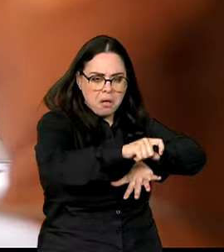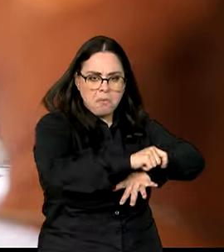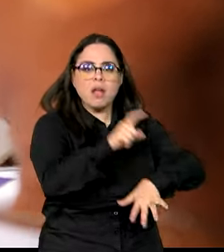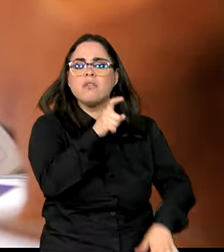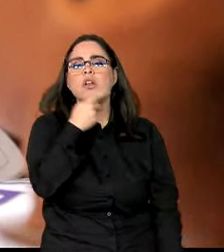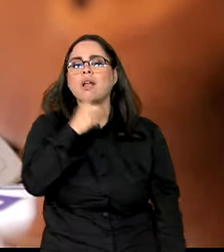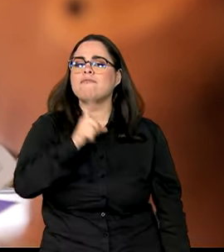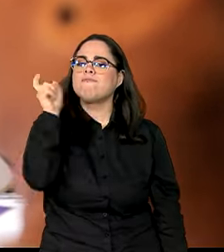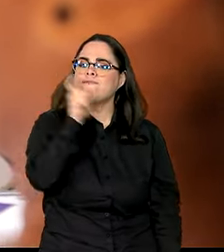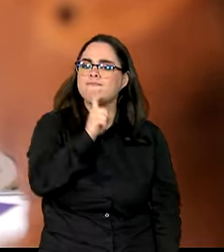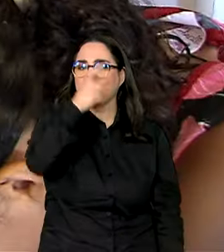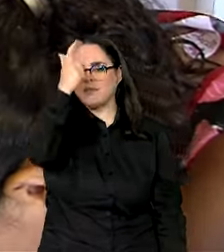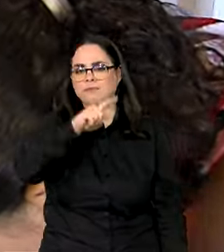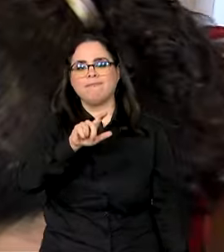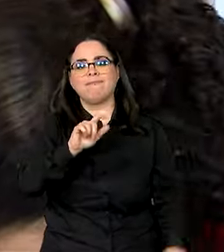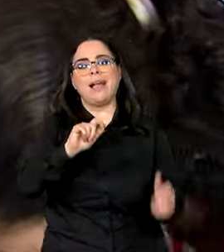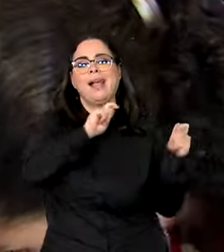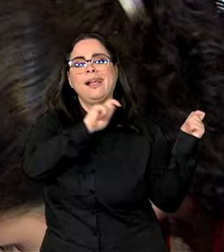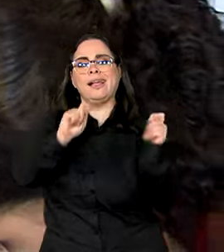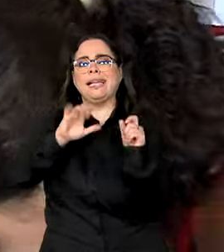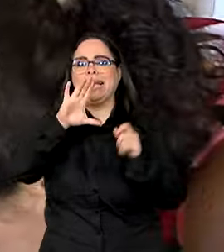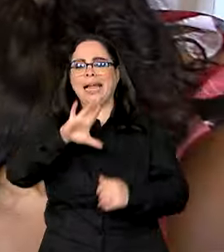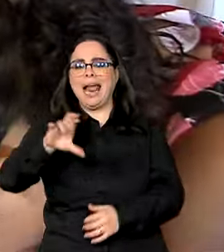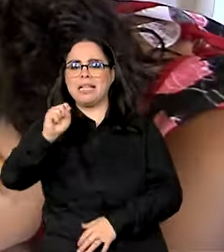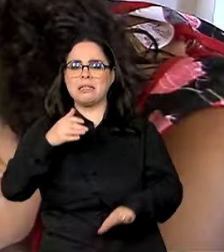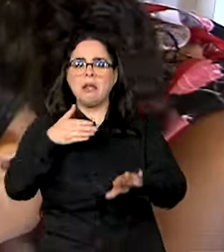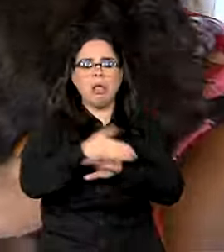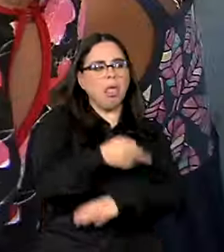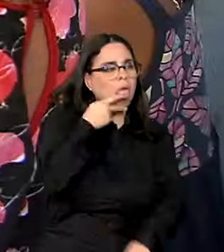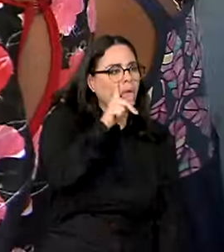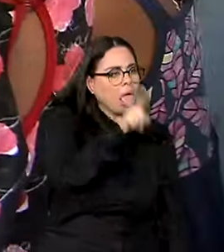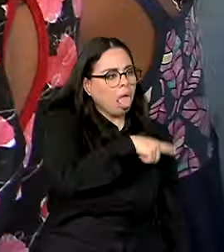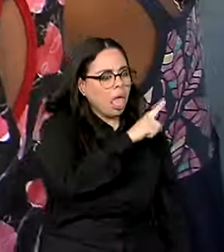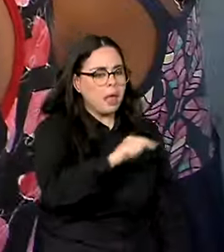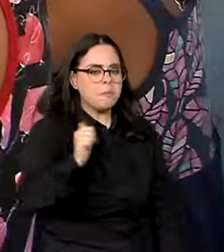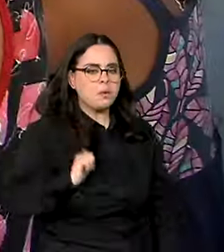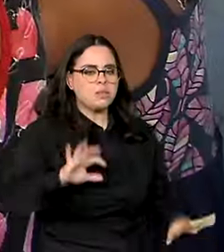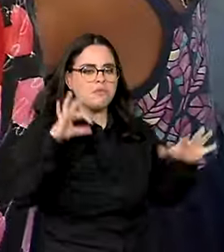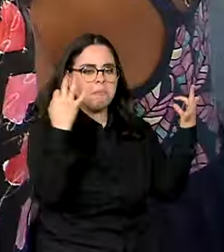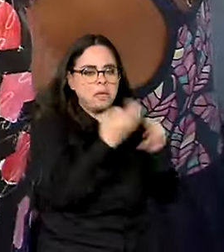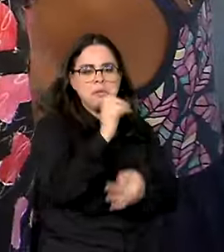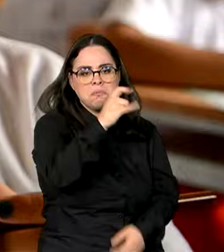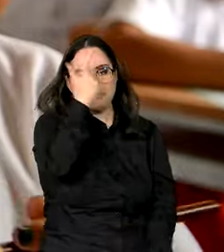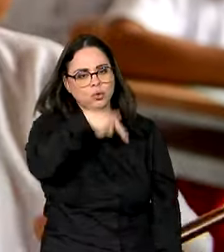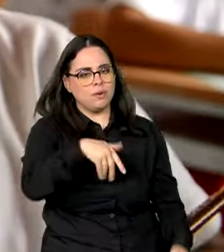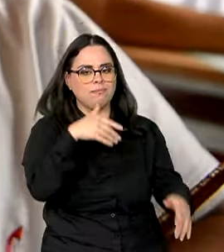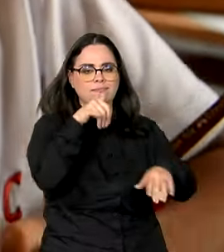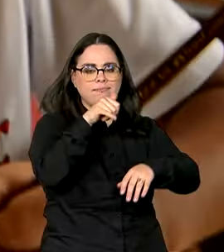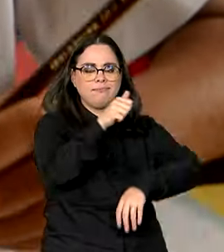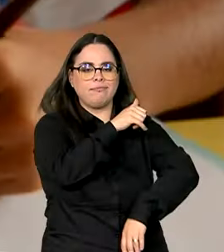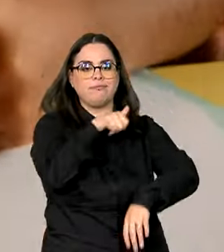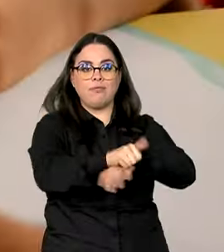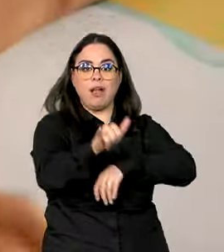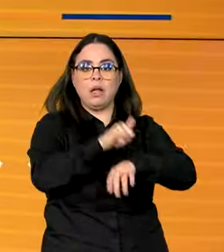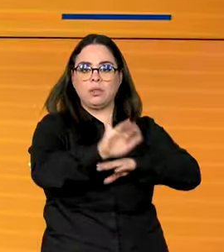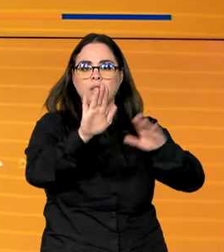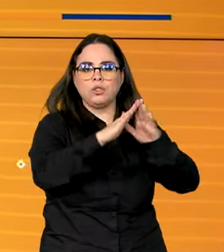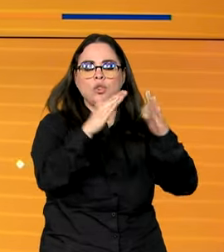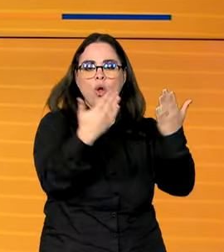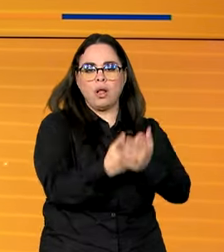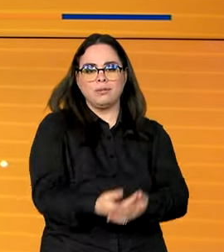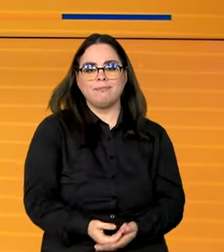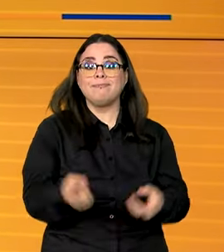que é falsa a notícia de que assistentes do CRAS estão visitando casas para cancelar o Bolsa Família de quem cumpre a frequência escolar.